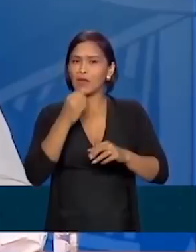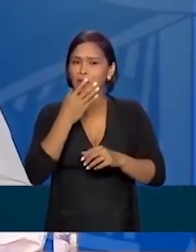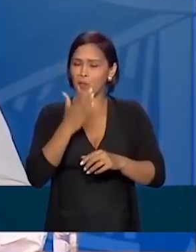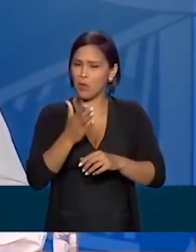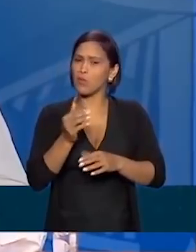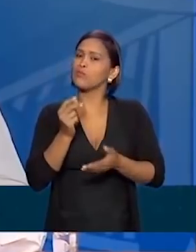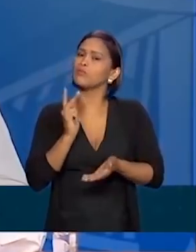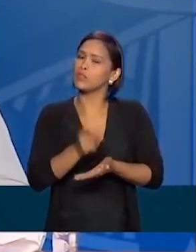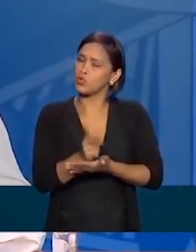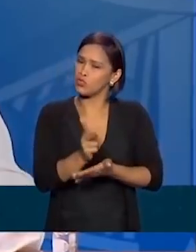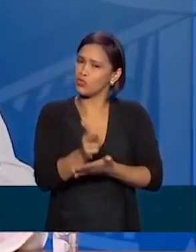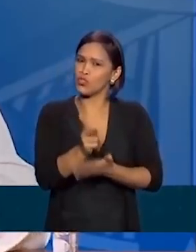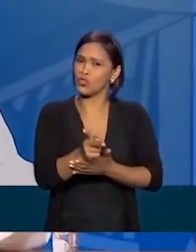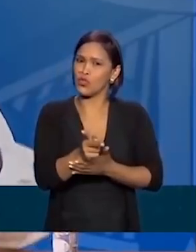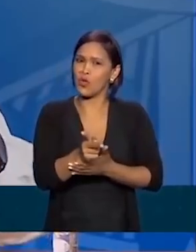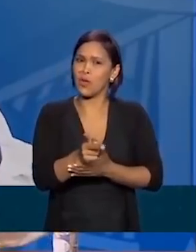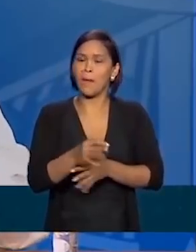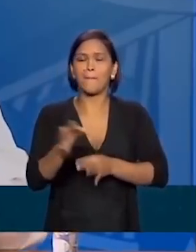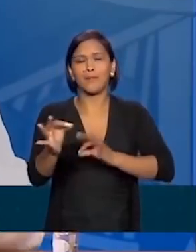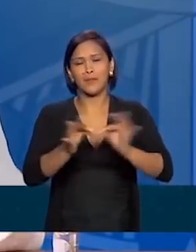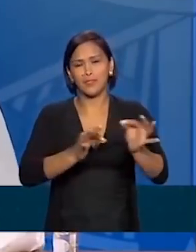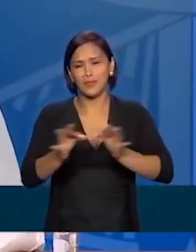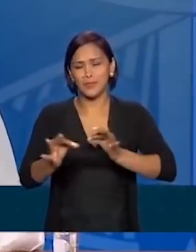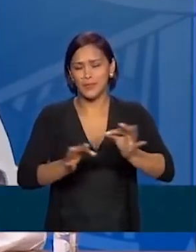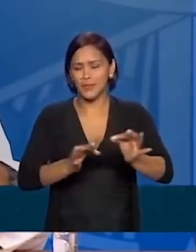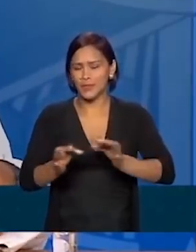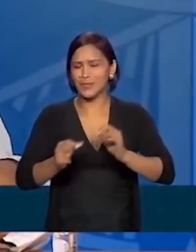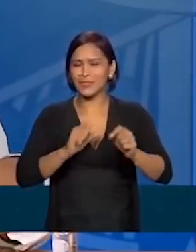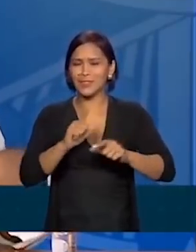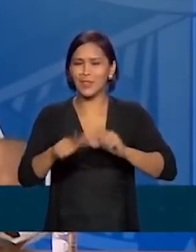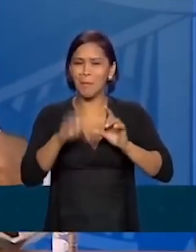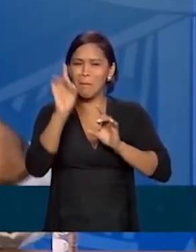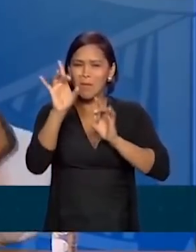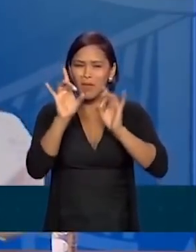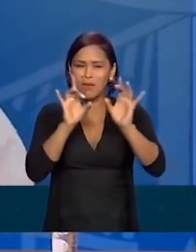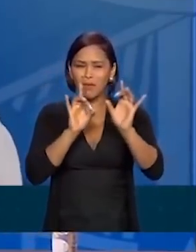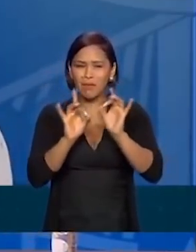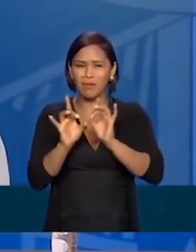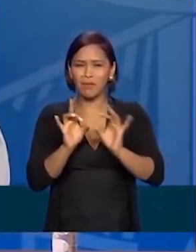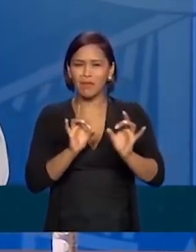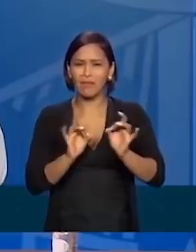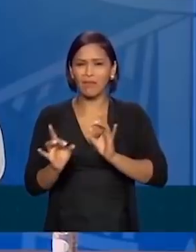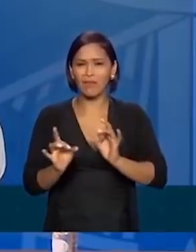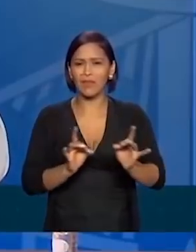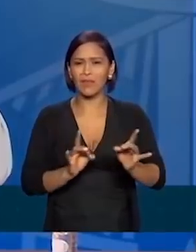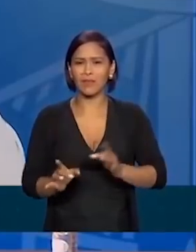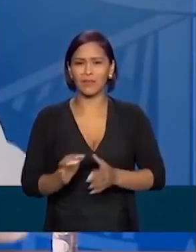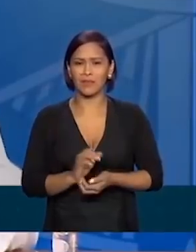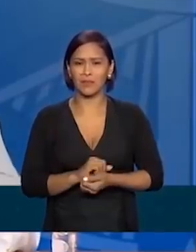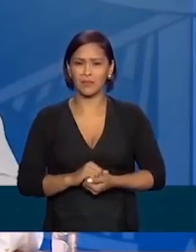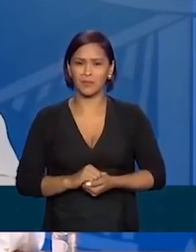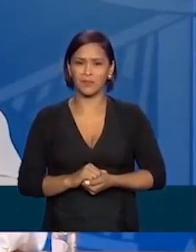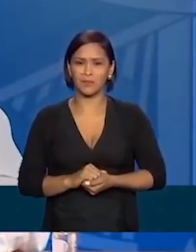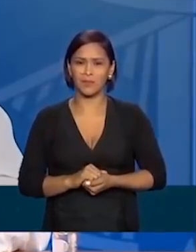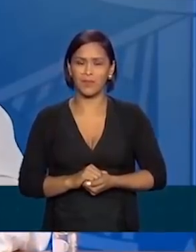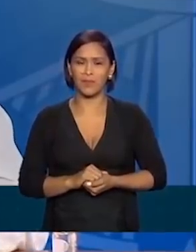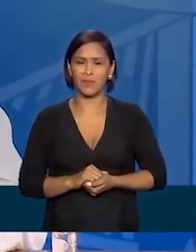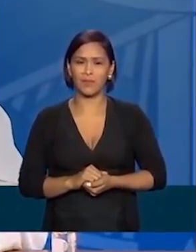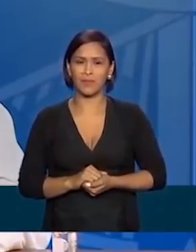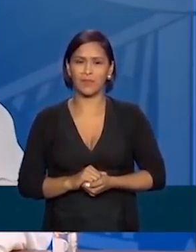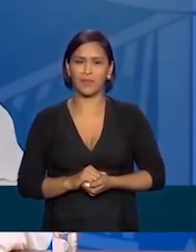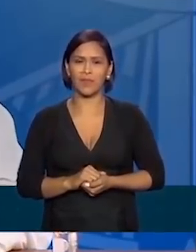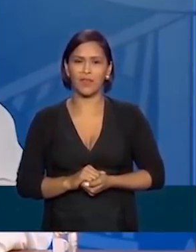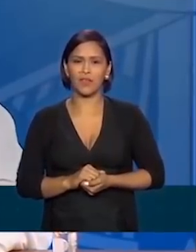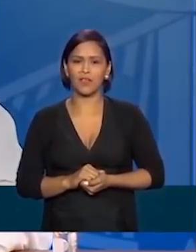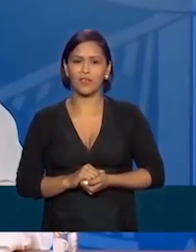trabalho de muita precisão para a gente poder movimentar. Eu acho que nós estamos, nós temos que escutar agora